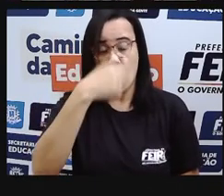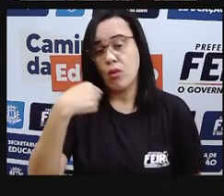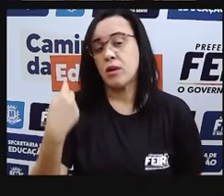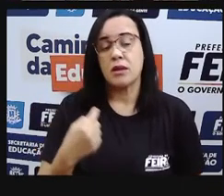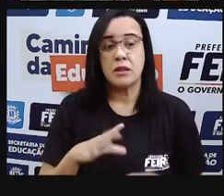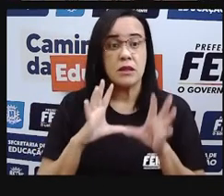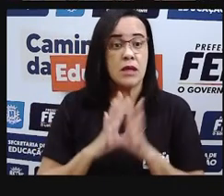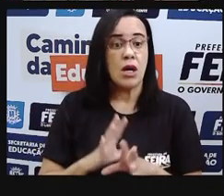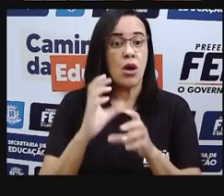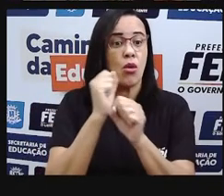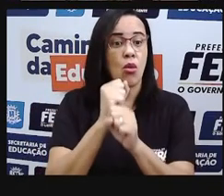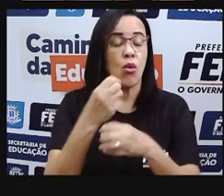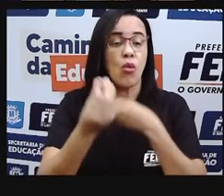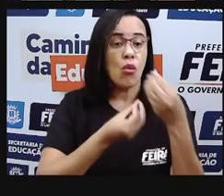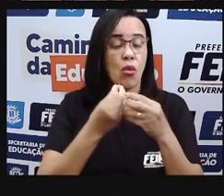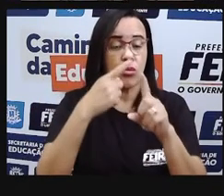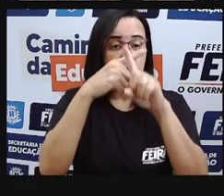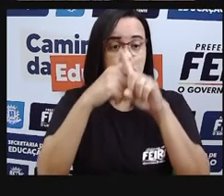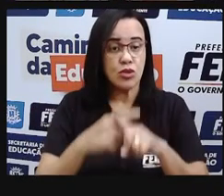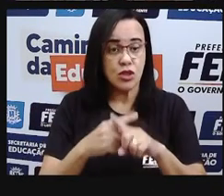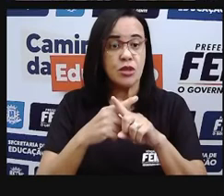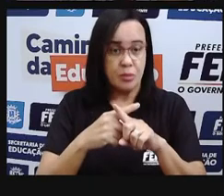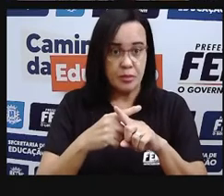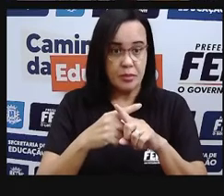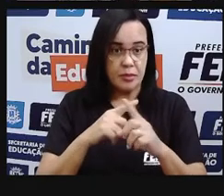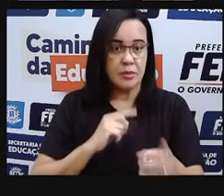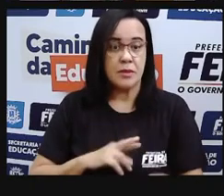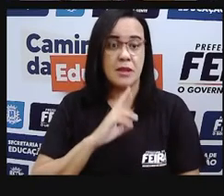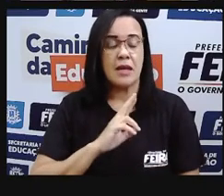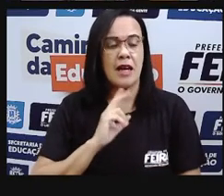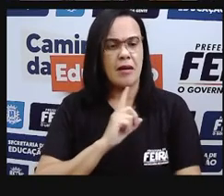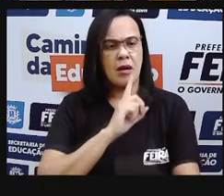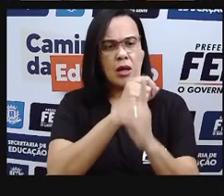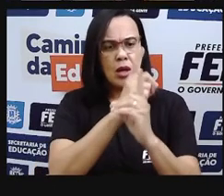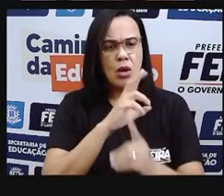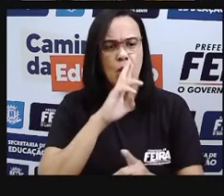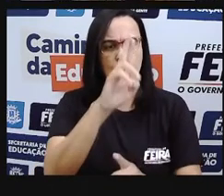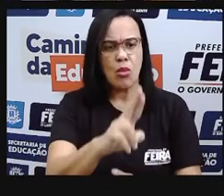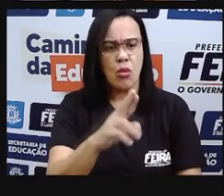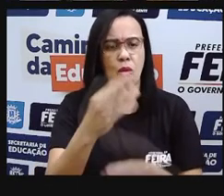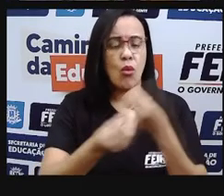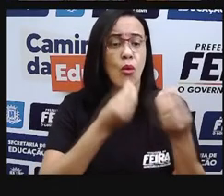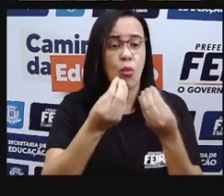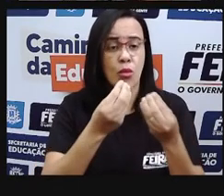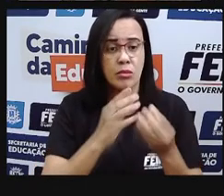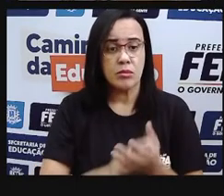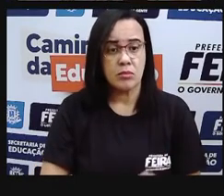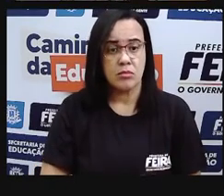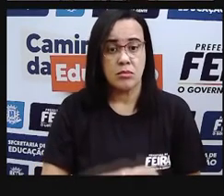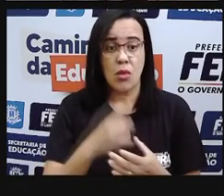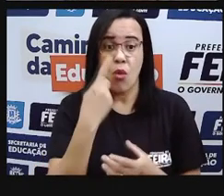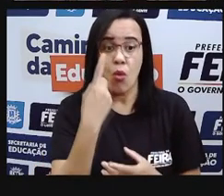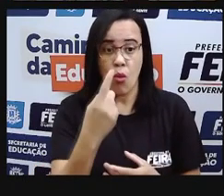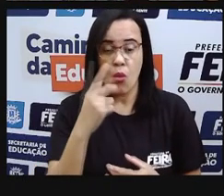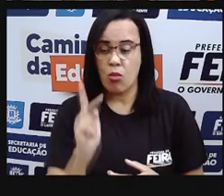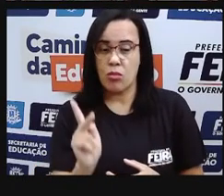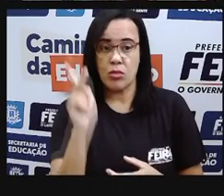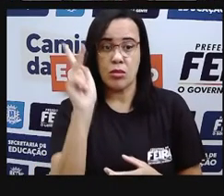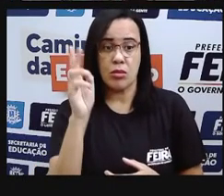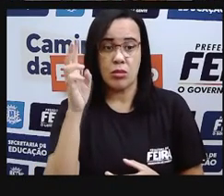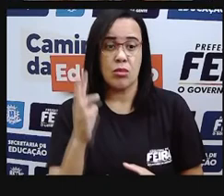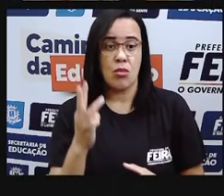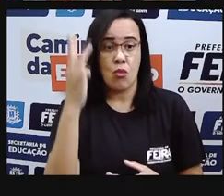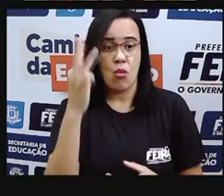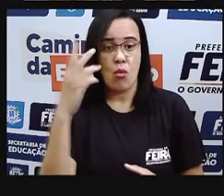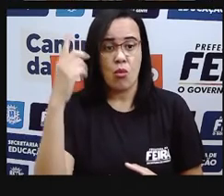planta de energia, a gente vai achar isso, o valor de 1 quilowatts hora. Vou dar uma suposição